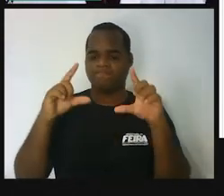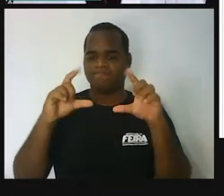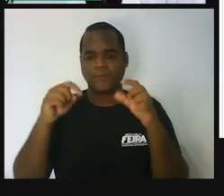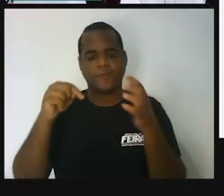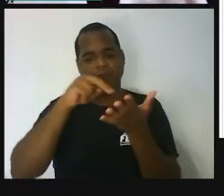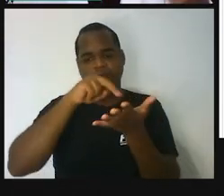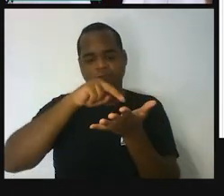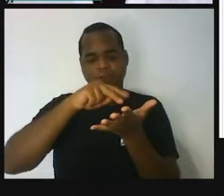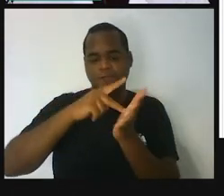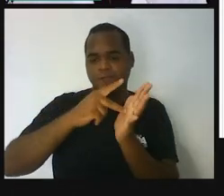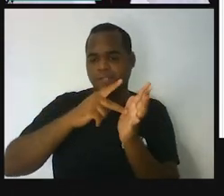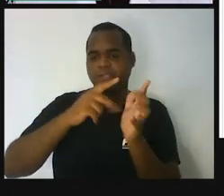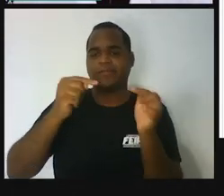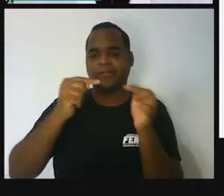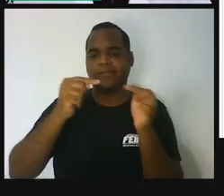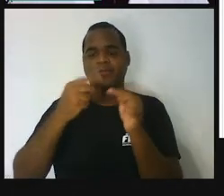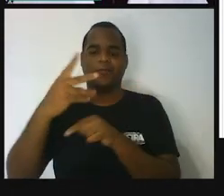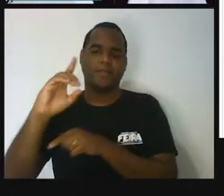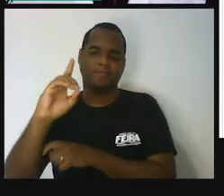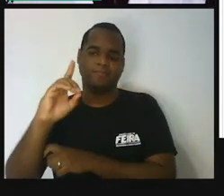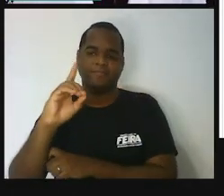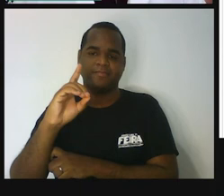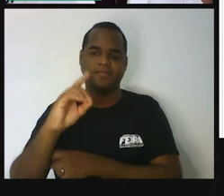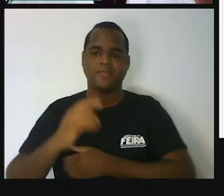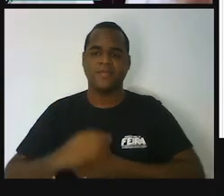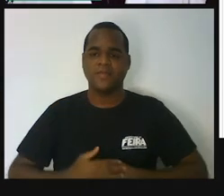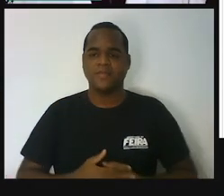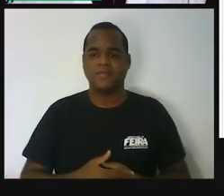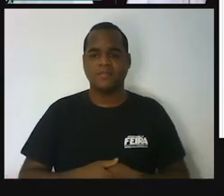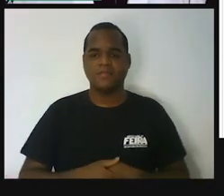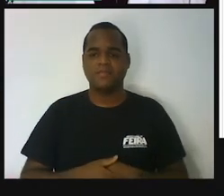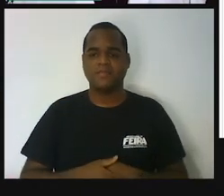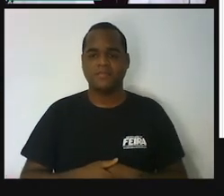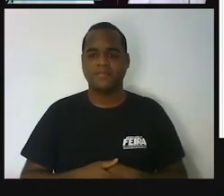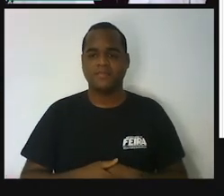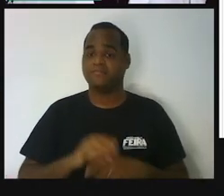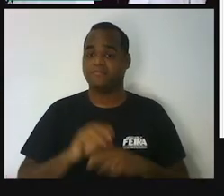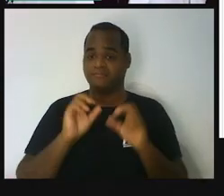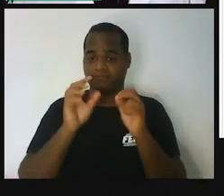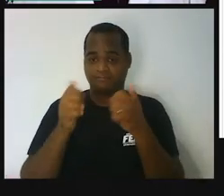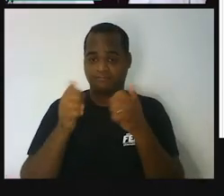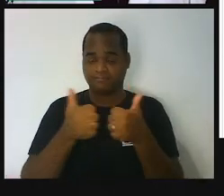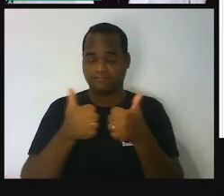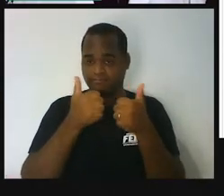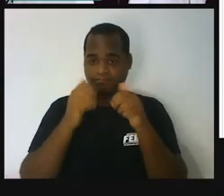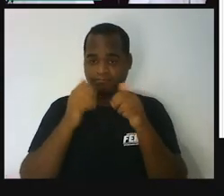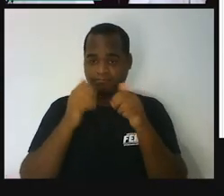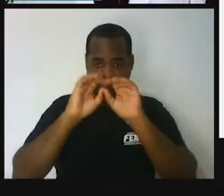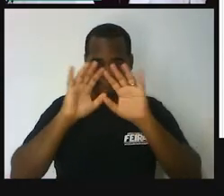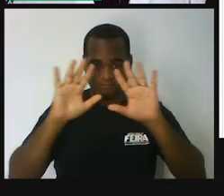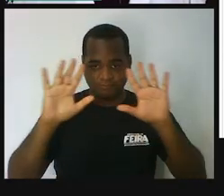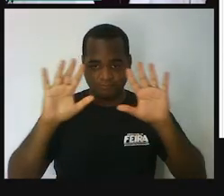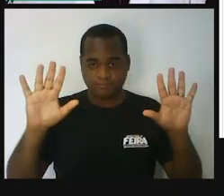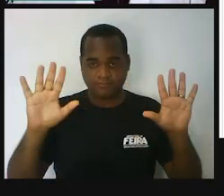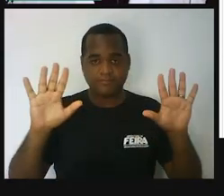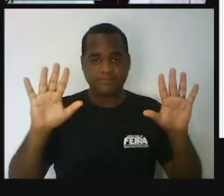geométricas bidimensionais. Beleza? Será que ficou claro para você?